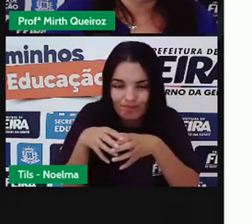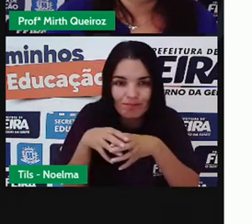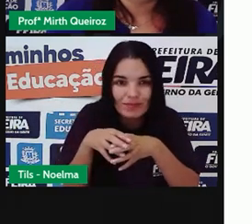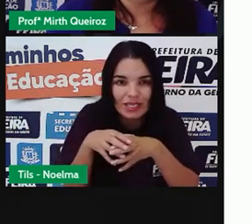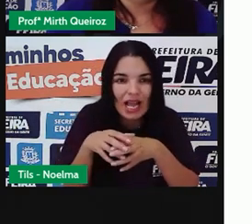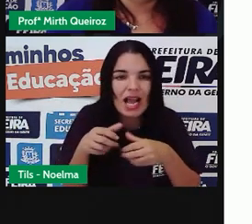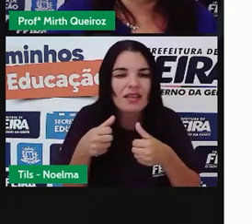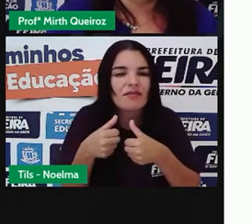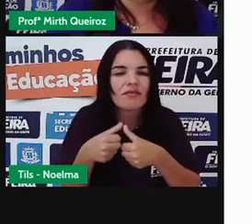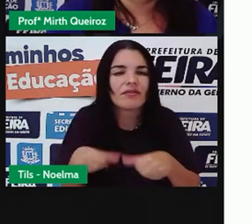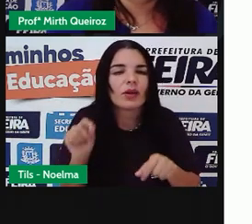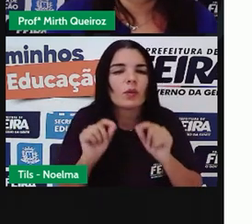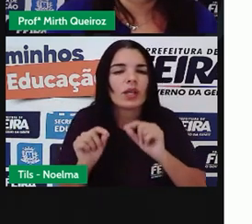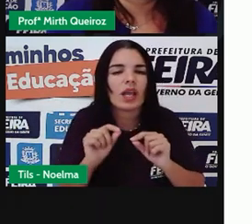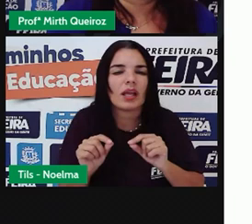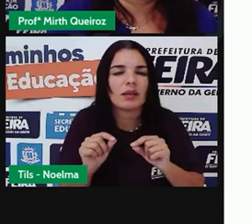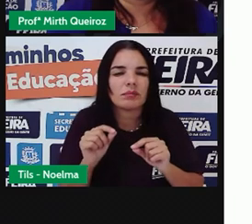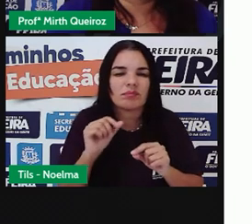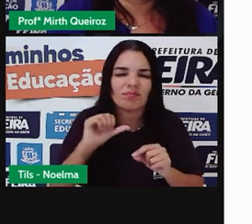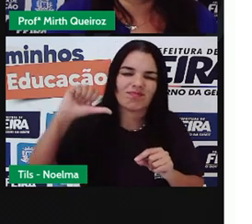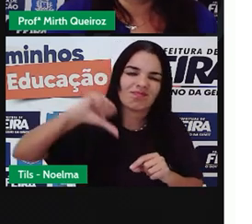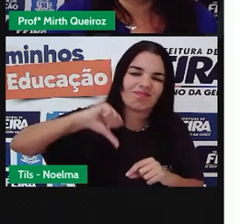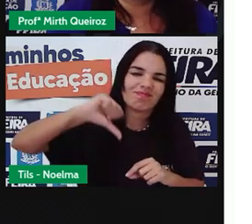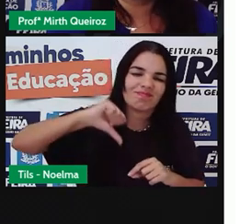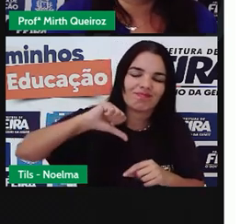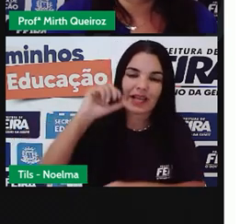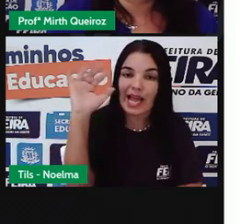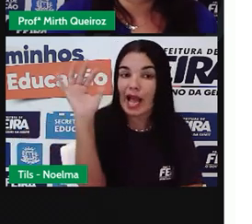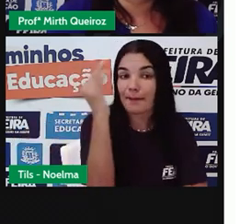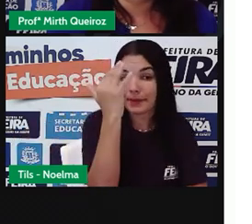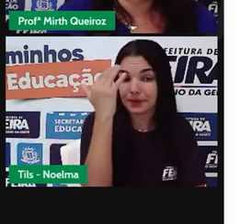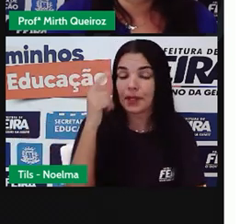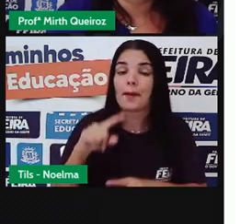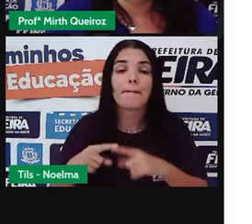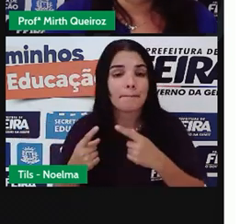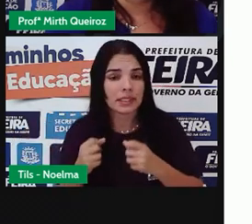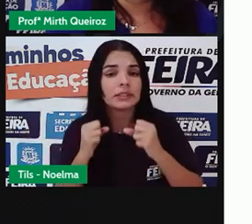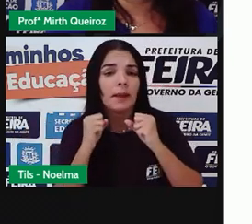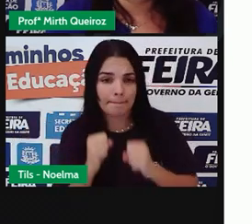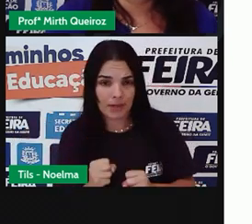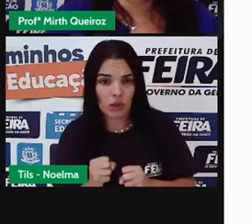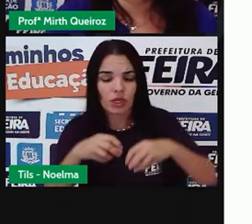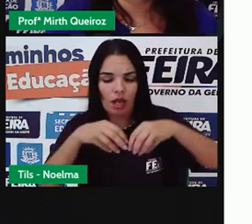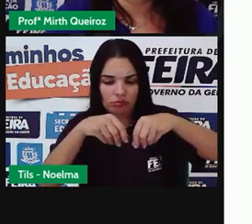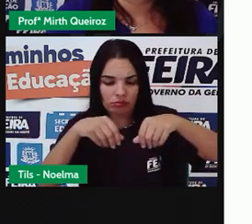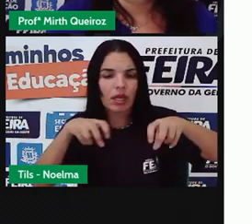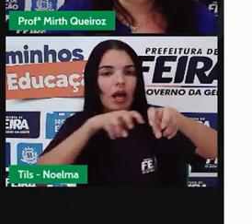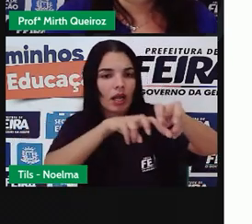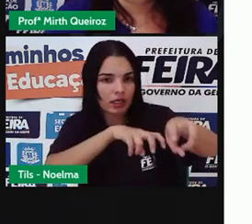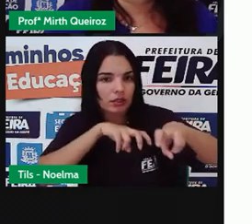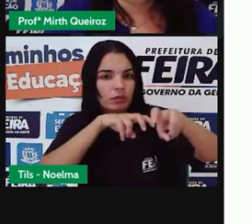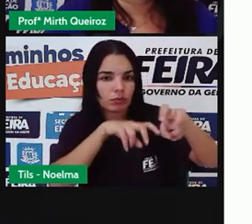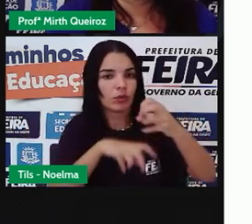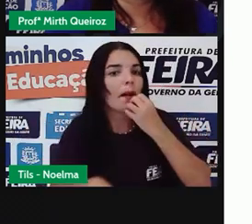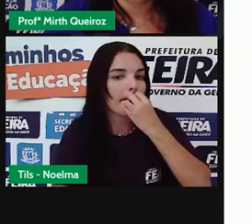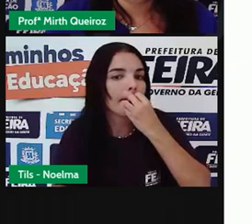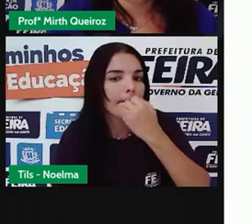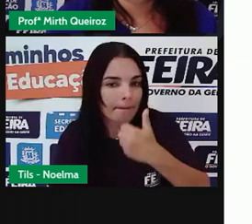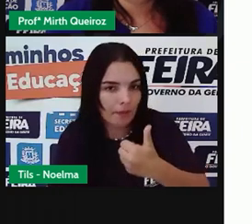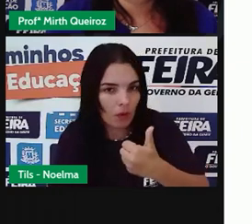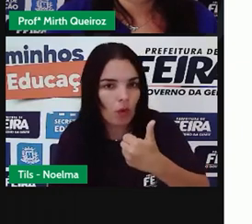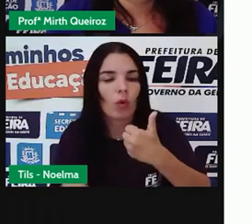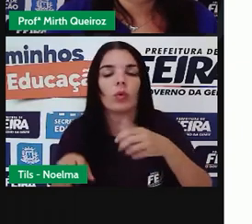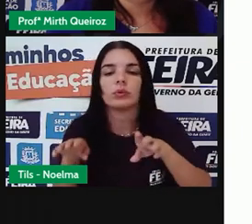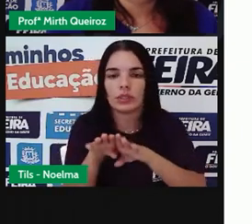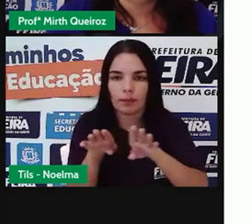apodrecer a raiz da planta. Mas é um solo que aprofita, sim, a agricultura. Permite,